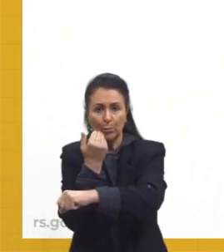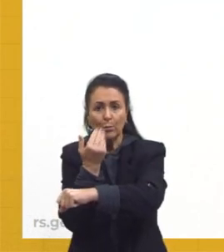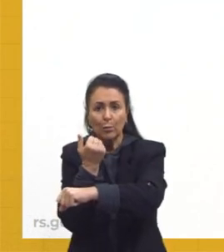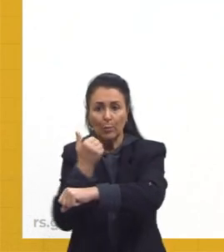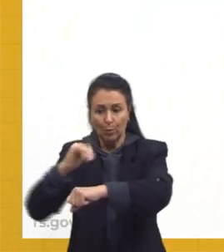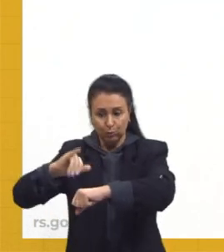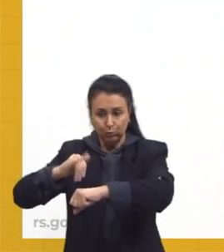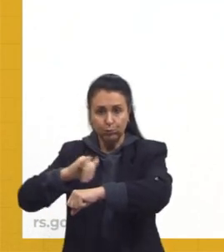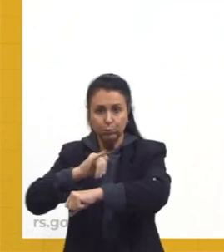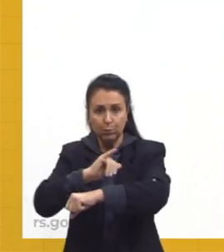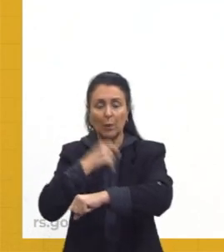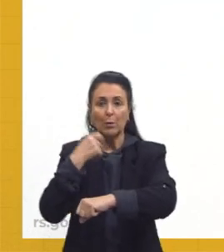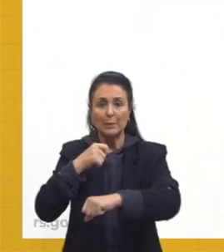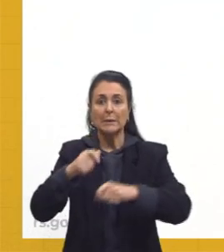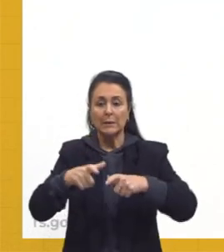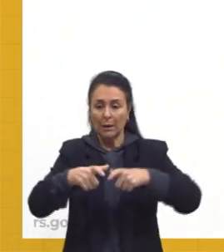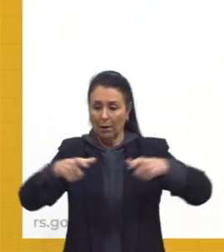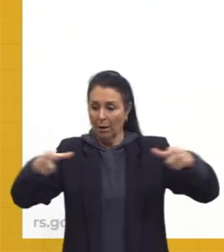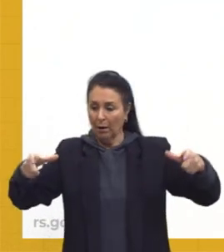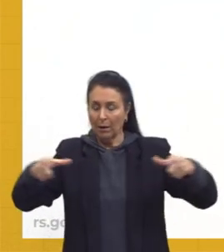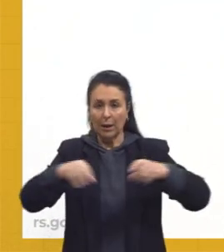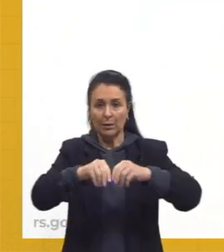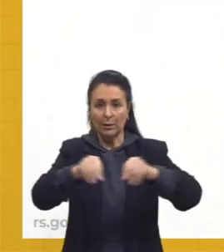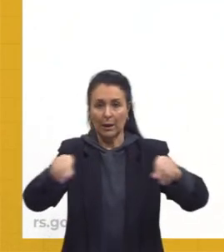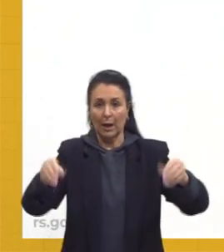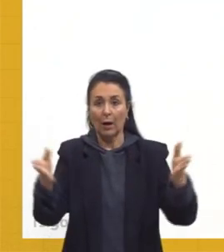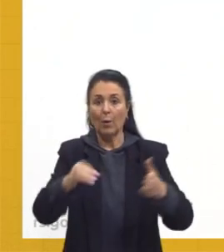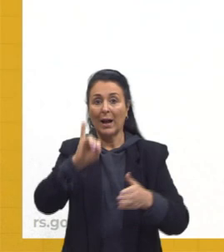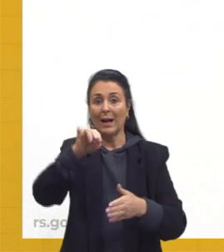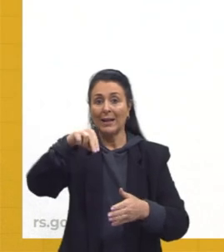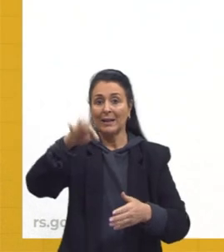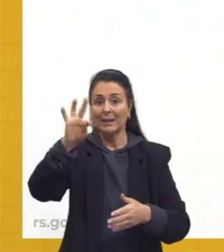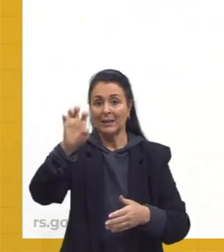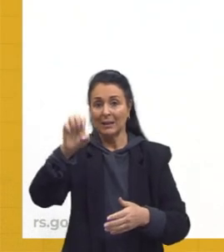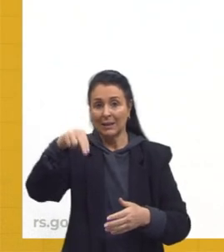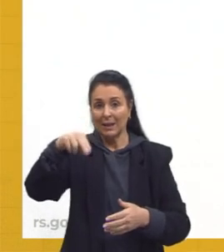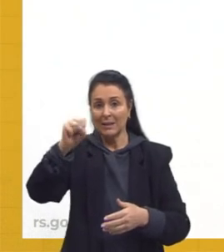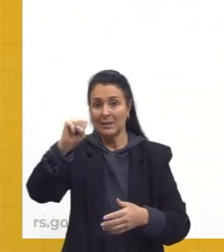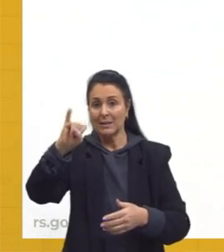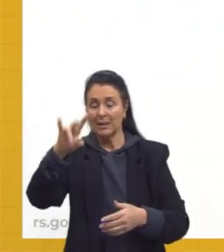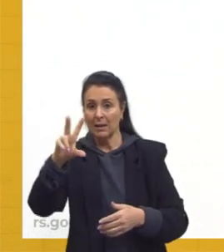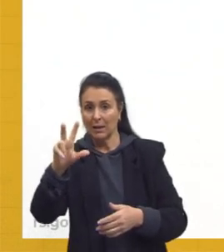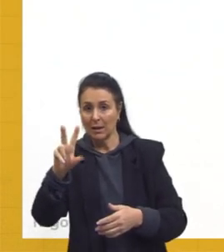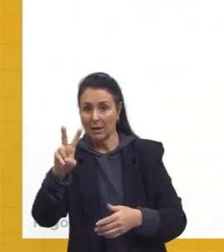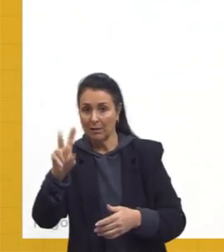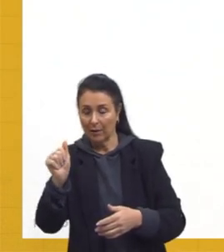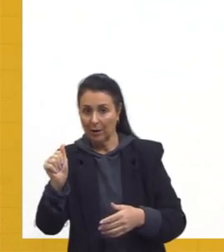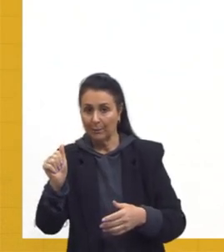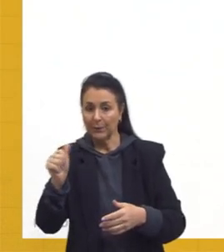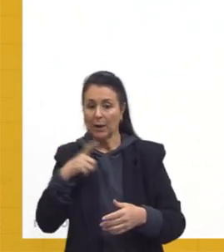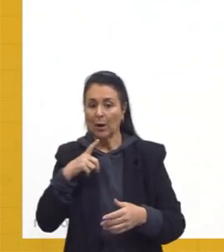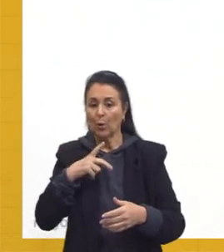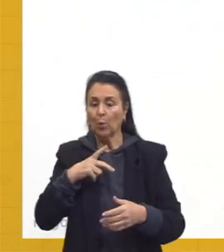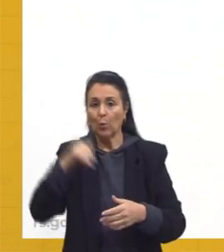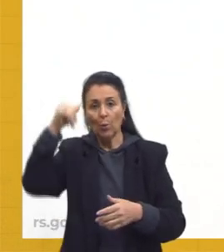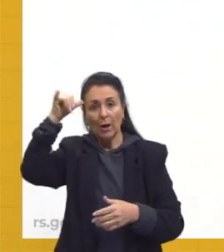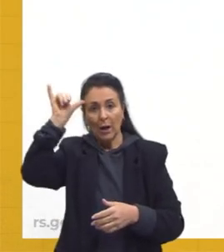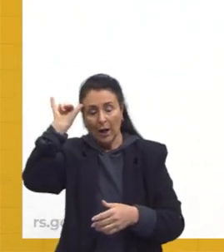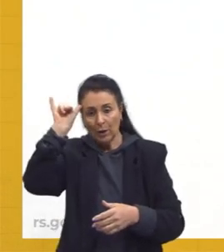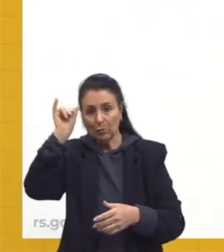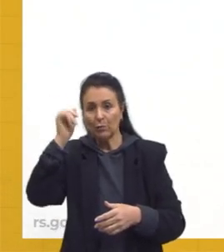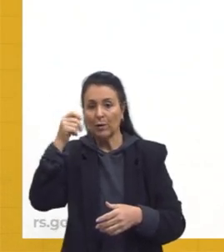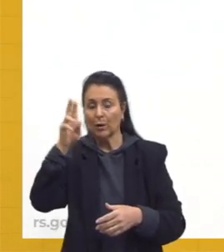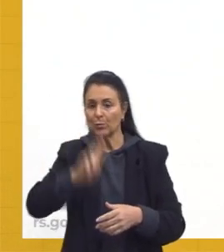Então, tu vai precisar dessa área. Já a intensiva, certo? A pecuária intensiva, tu vai confinar esse gado e vai dar esse